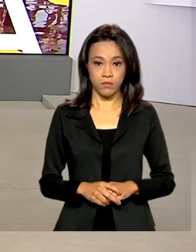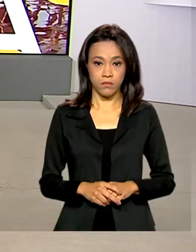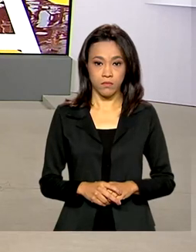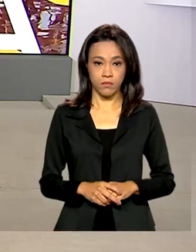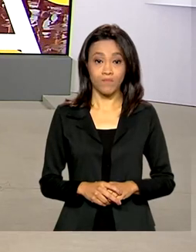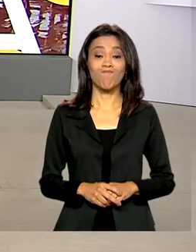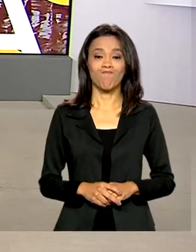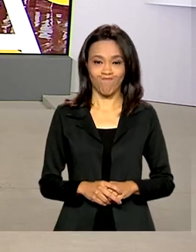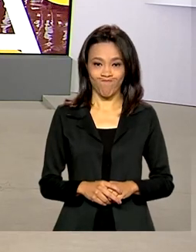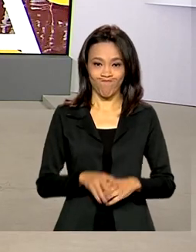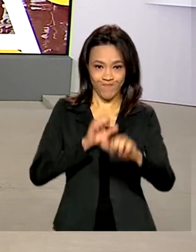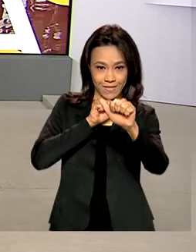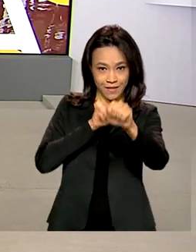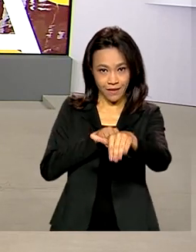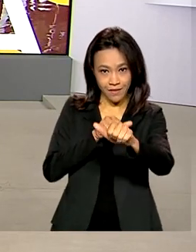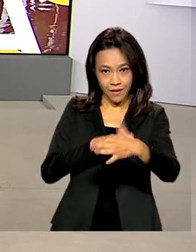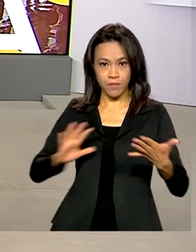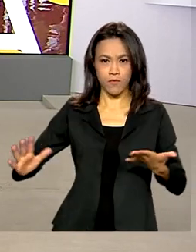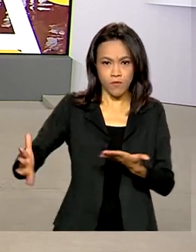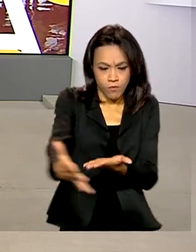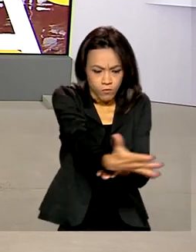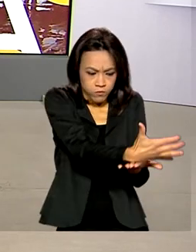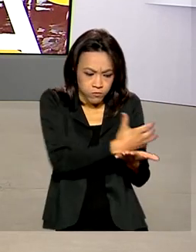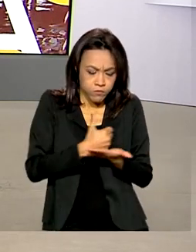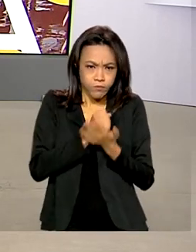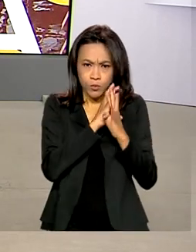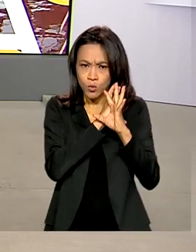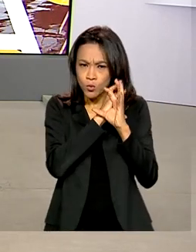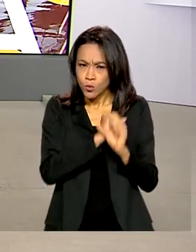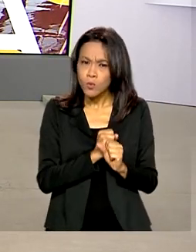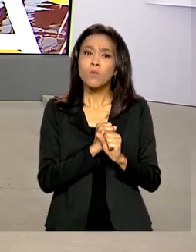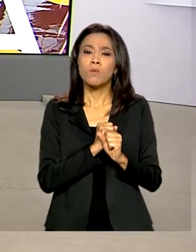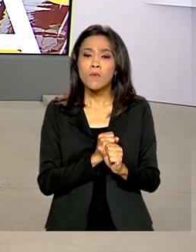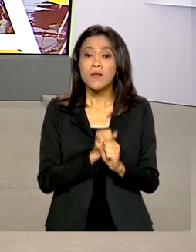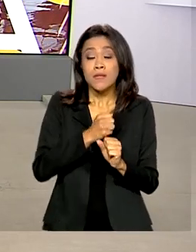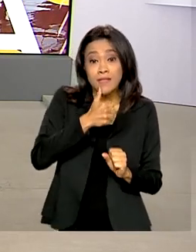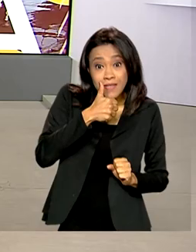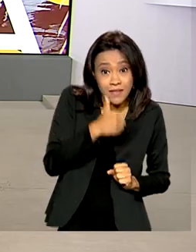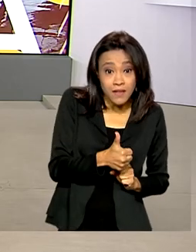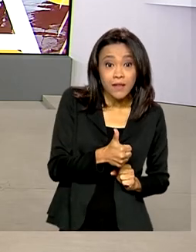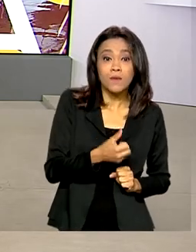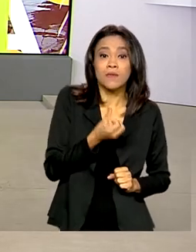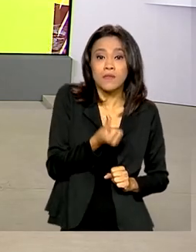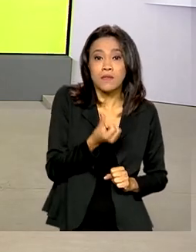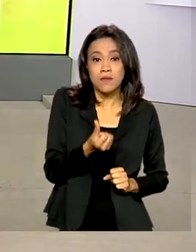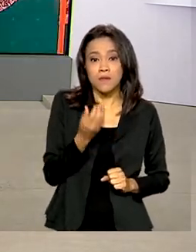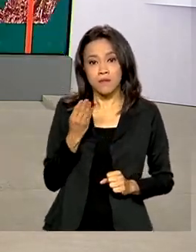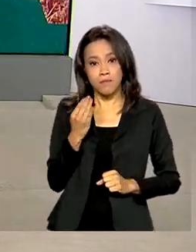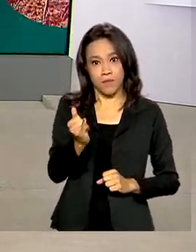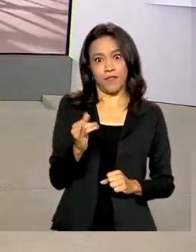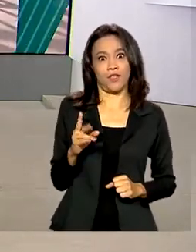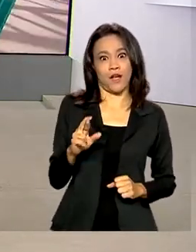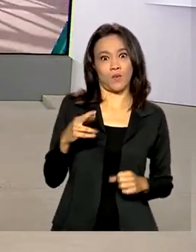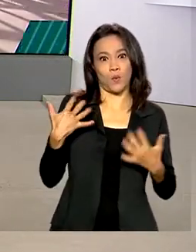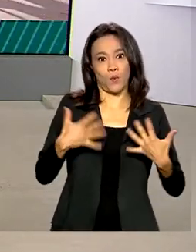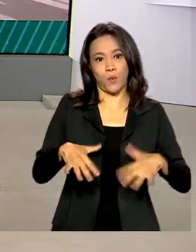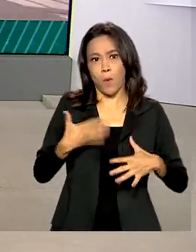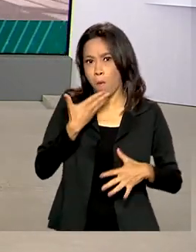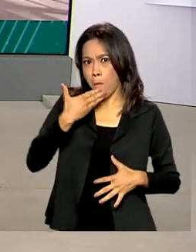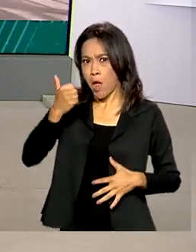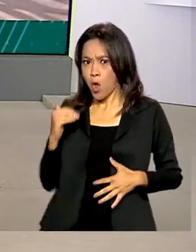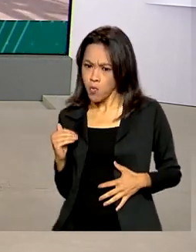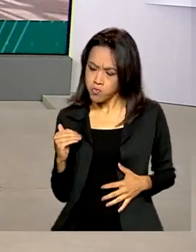Em setembro, a arrecadação total atingiu cerca de 166 bilhões de reais. É o melhor